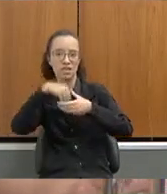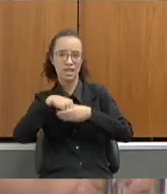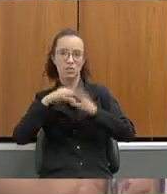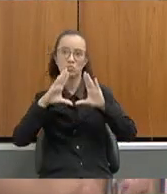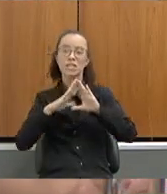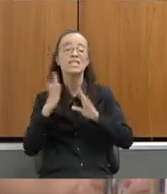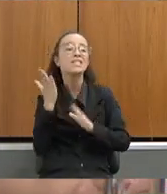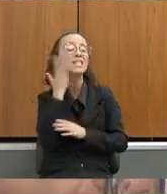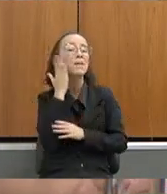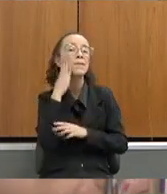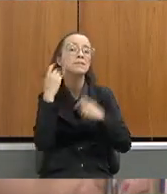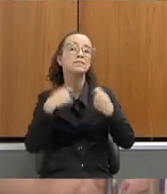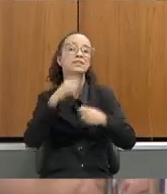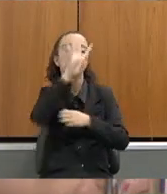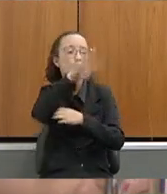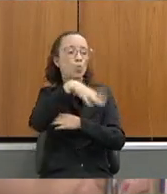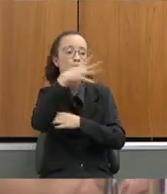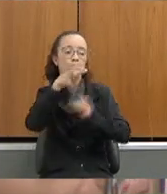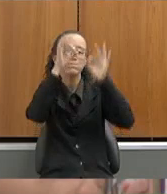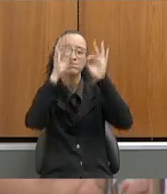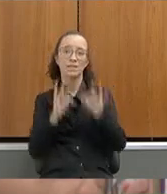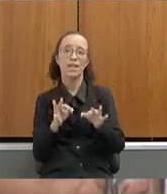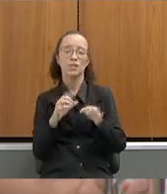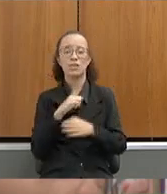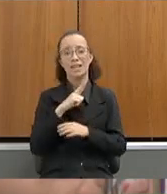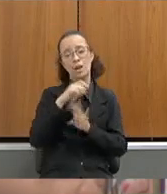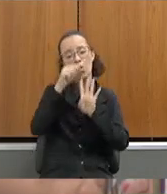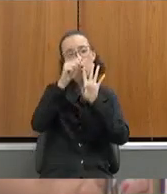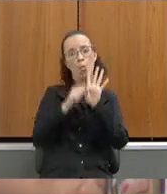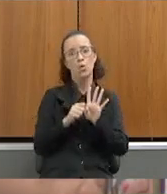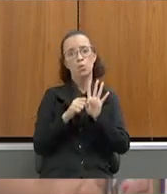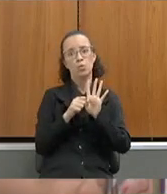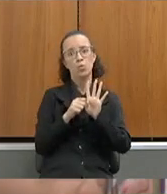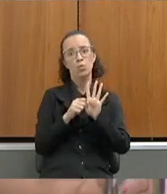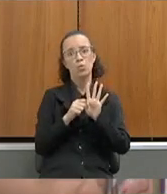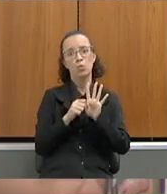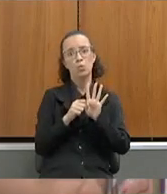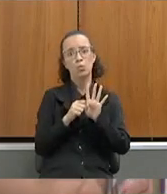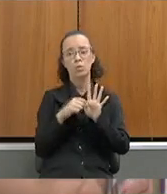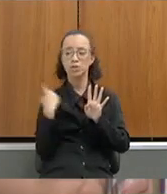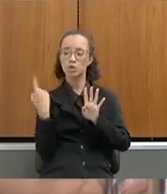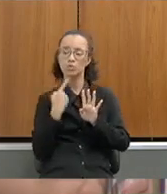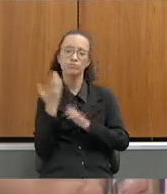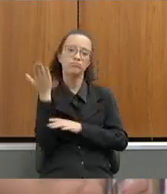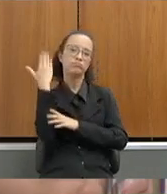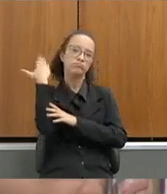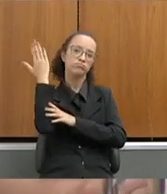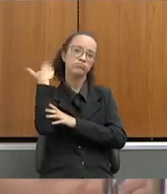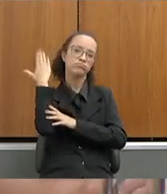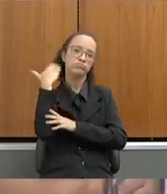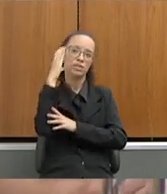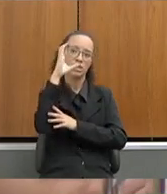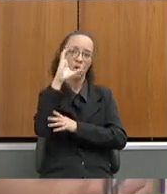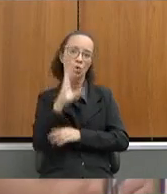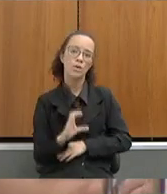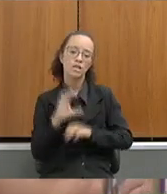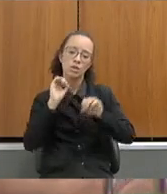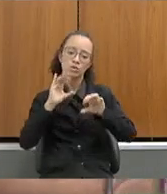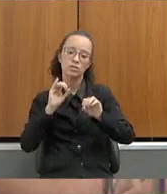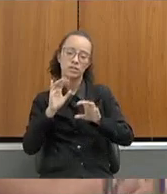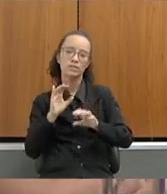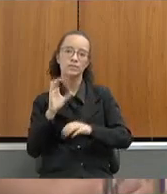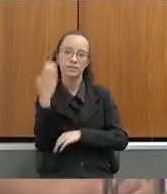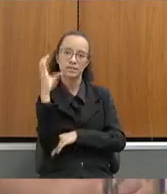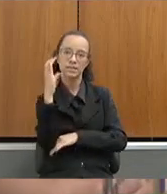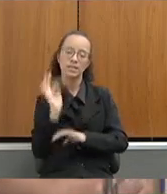saber um cronograma. Tem quatro meses dessa audiência que nós fizemos aqui na Comissão de Educação, Ciência e Tecnologia.